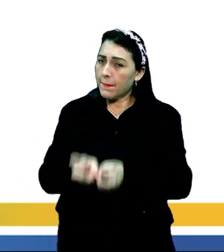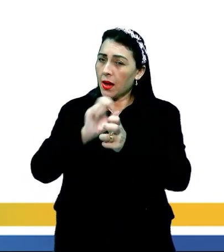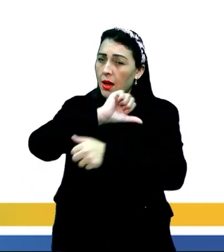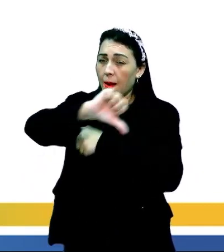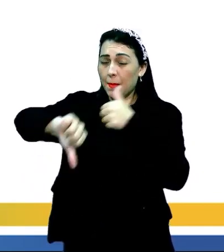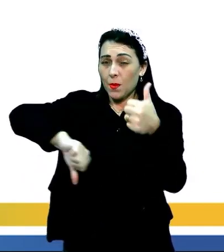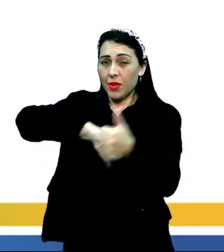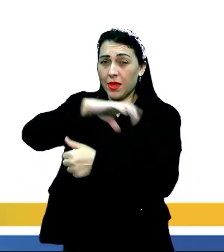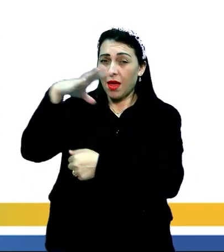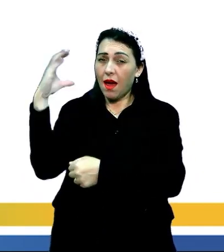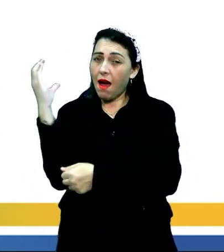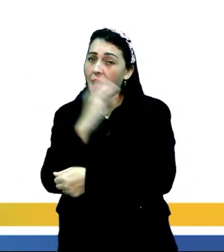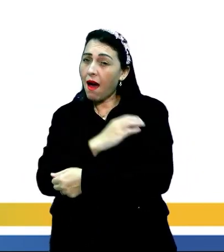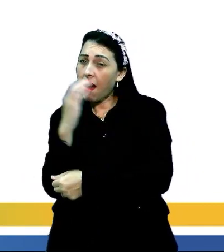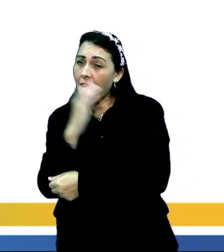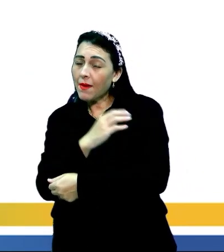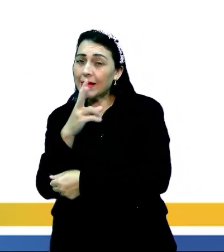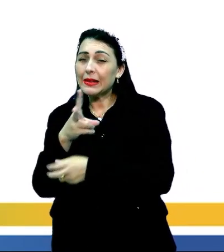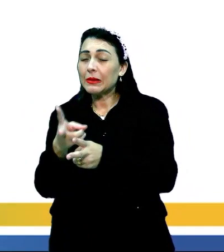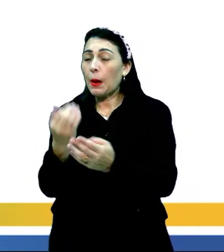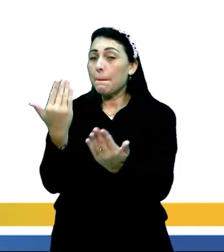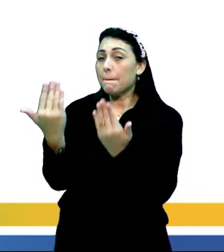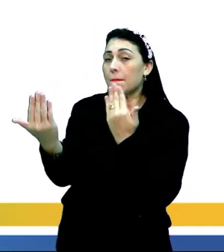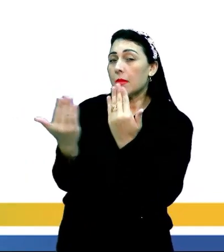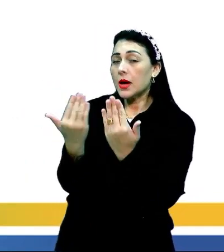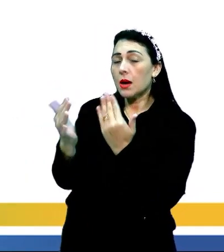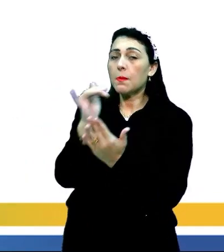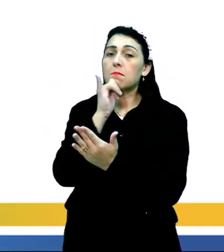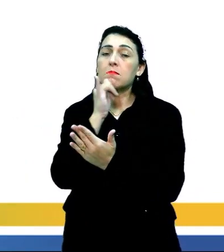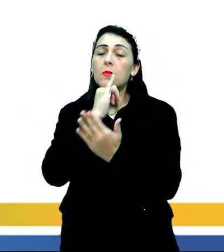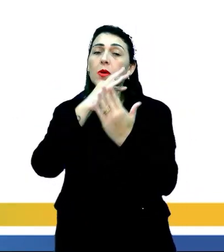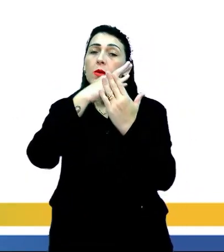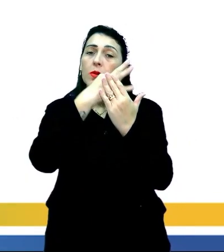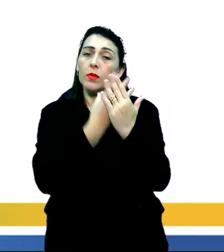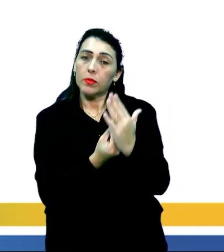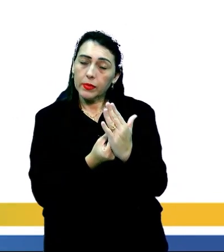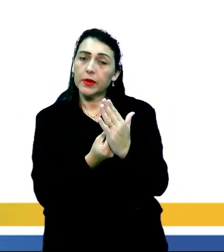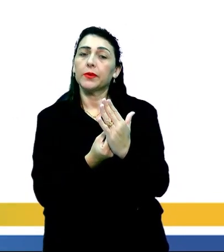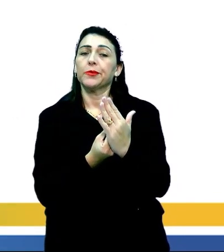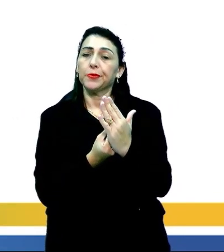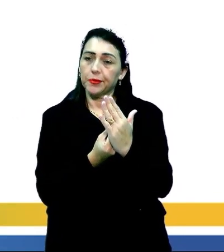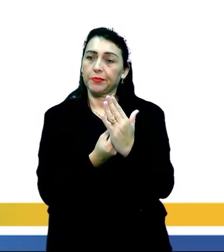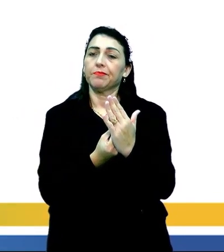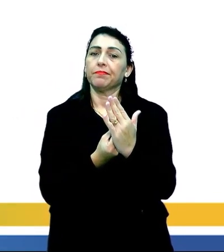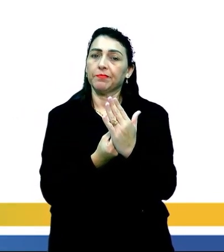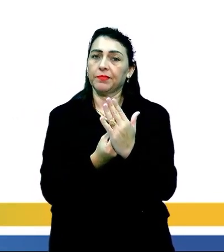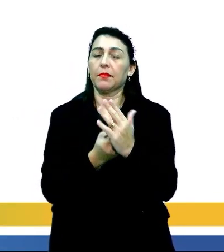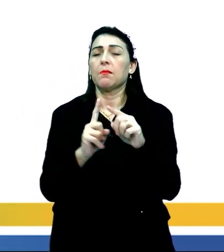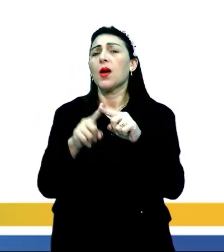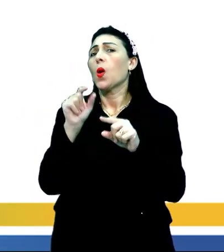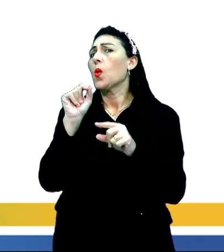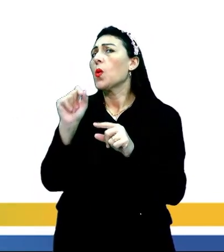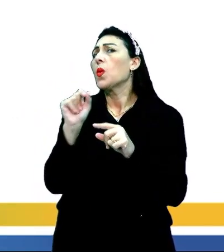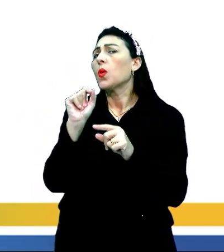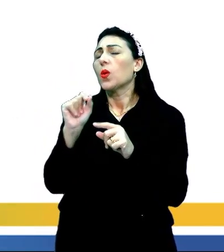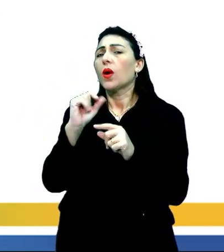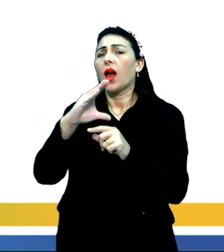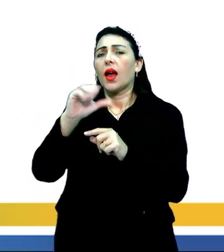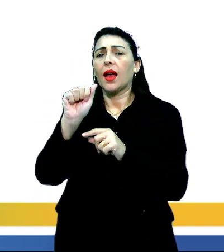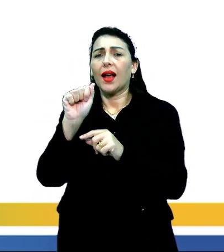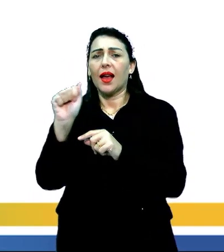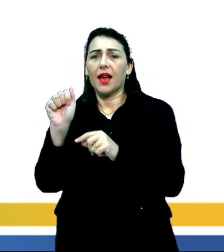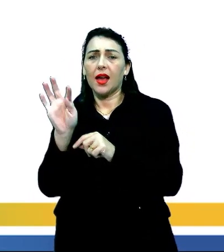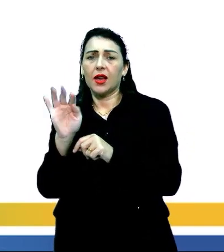mudança brusca nas características se a gente comparar, por exemplo, com o domínio amazônico. Mas o que seria o domínio da